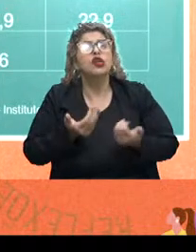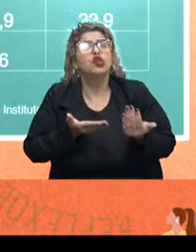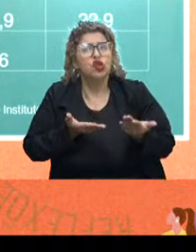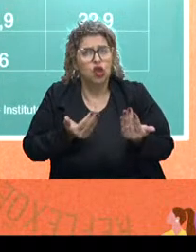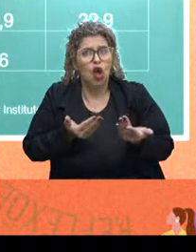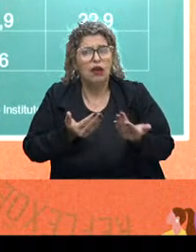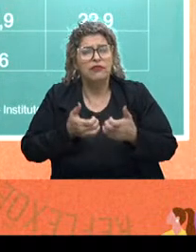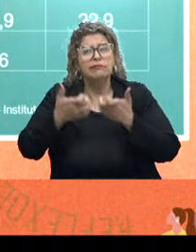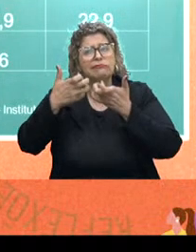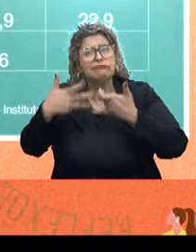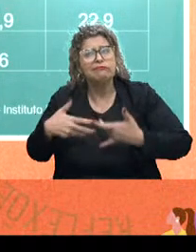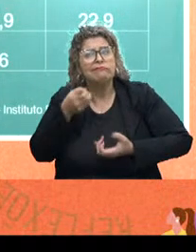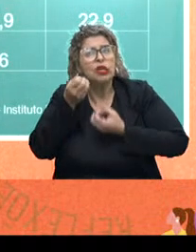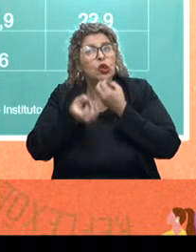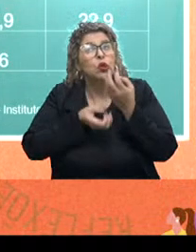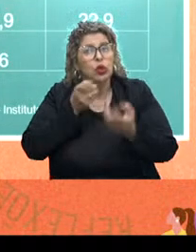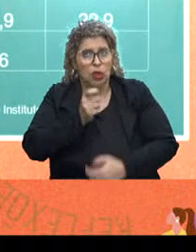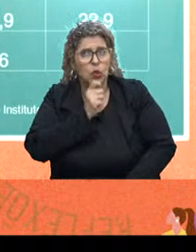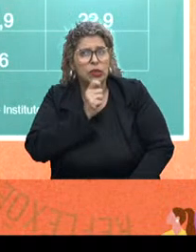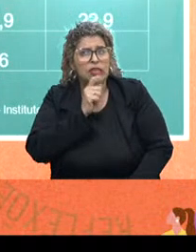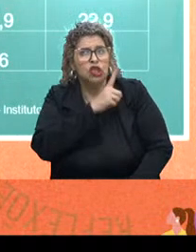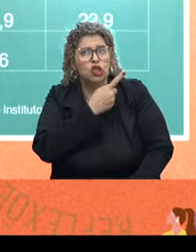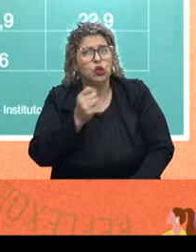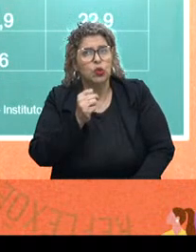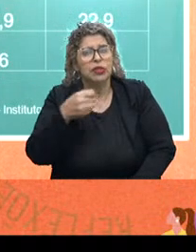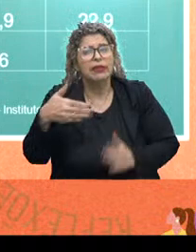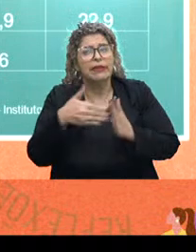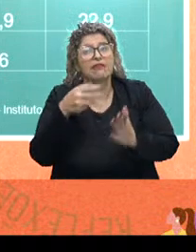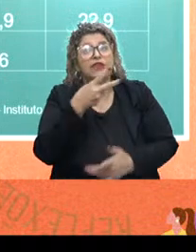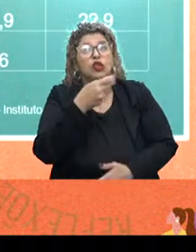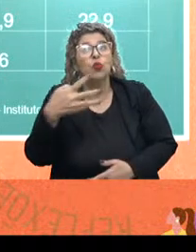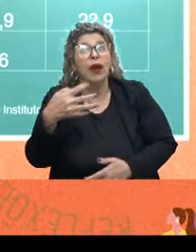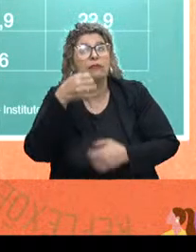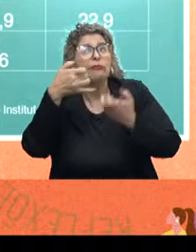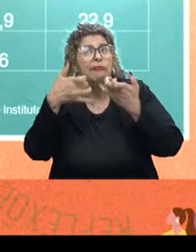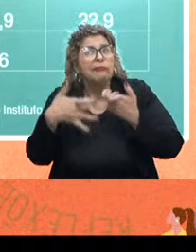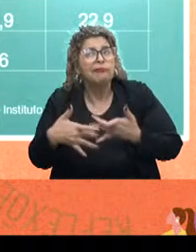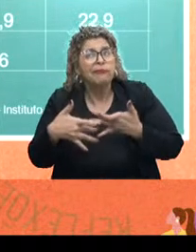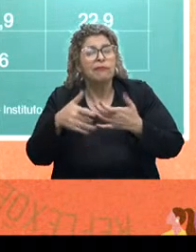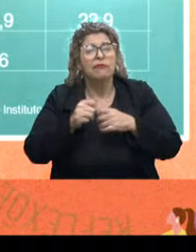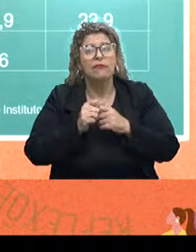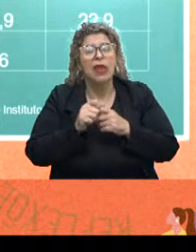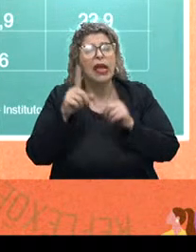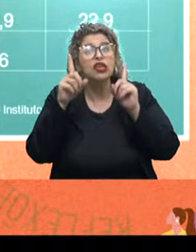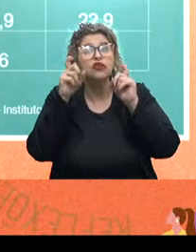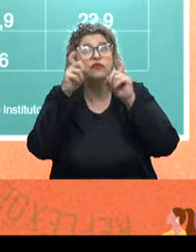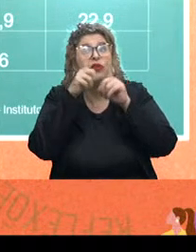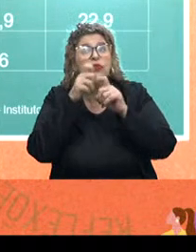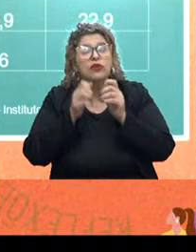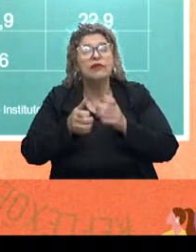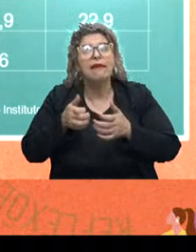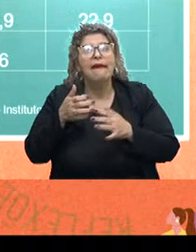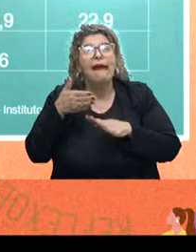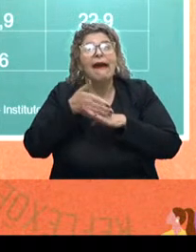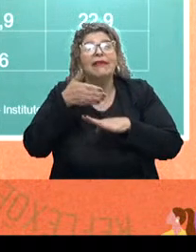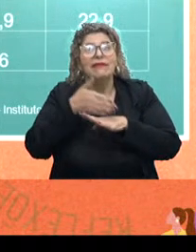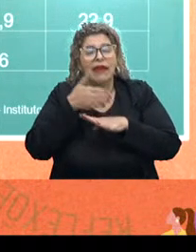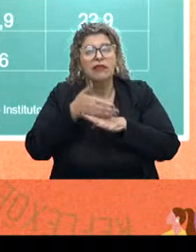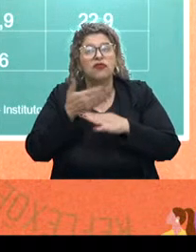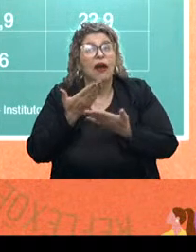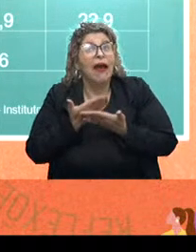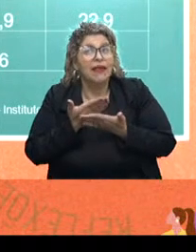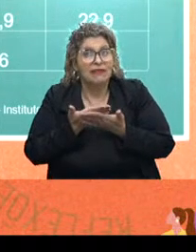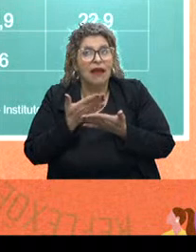vão nos relatar, entrevistei ele de 18 a 24 anos, vão nos relatar a dificuldade do acesso às aulas